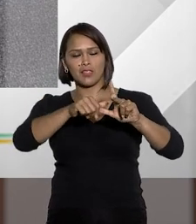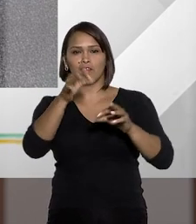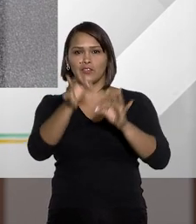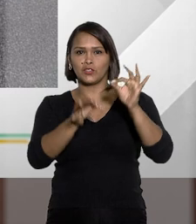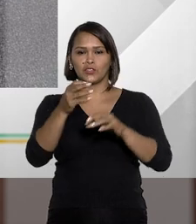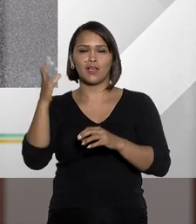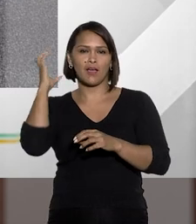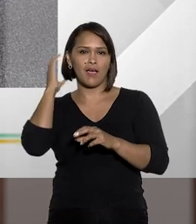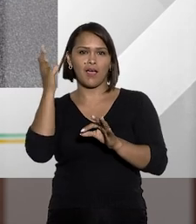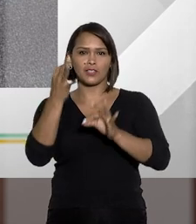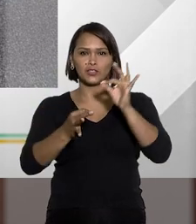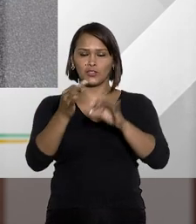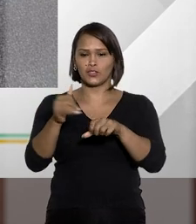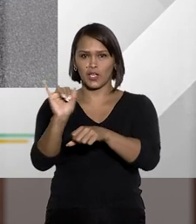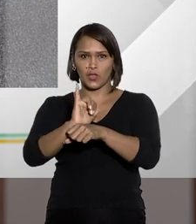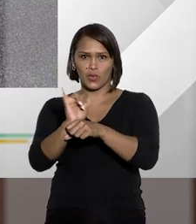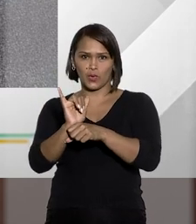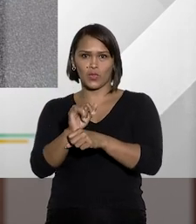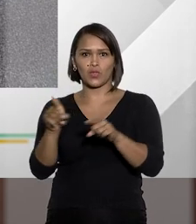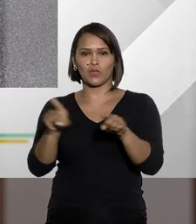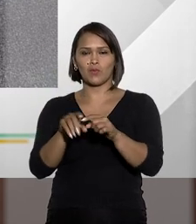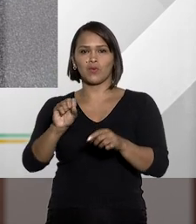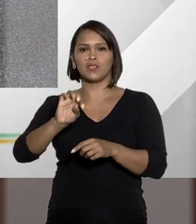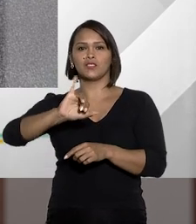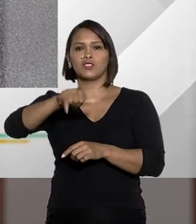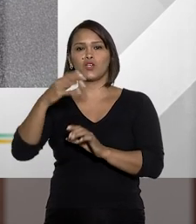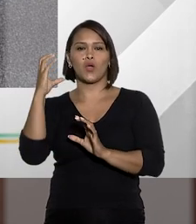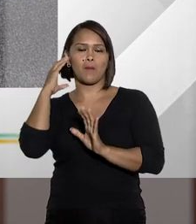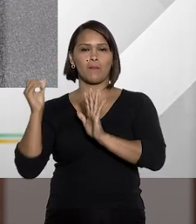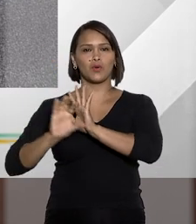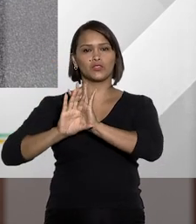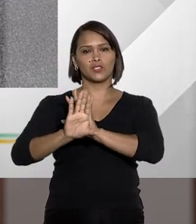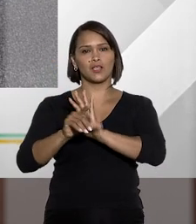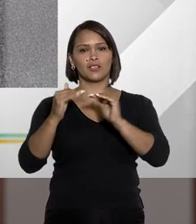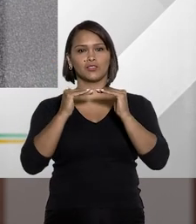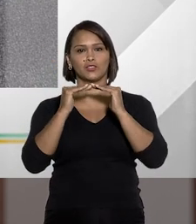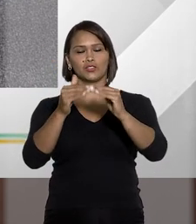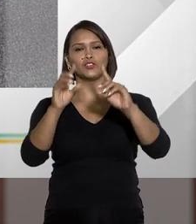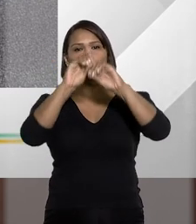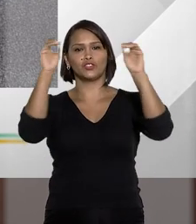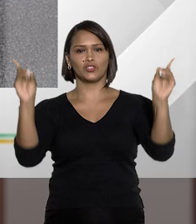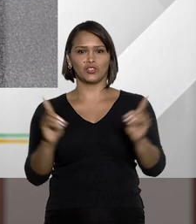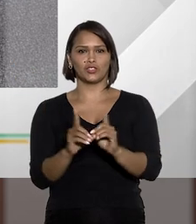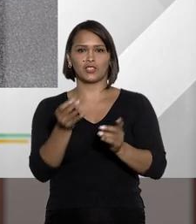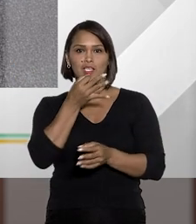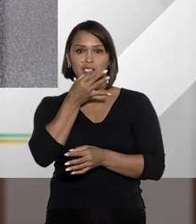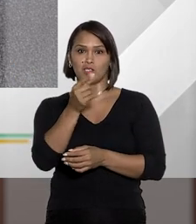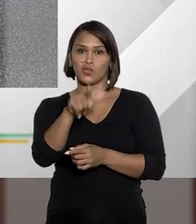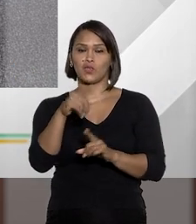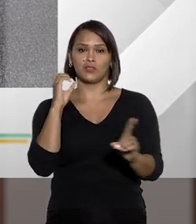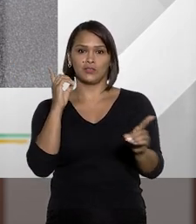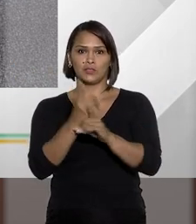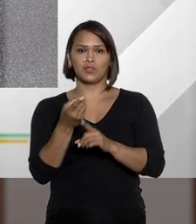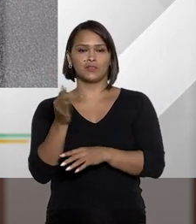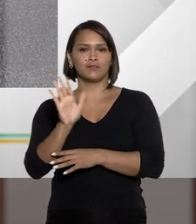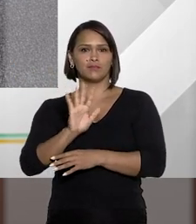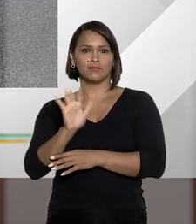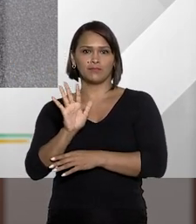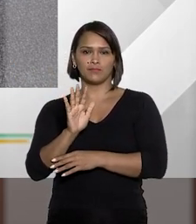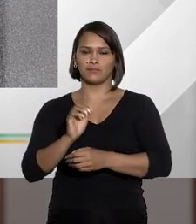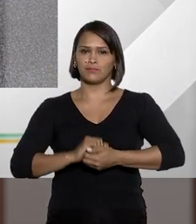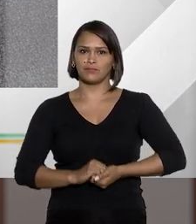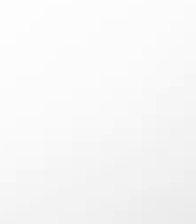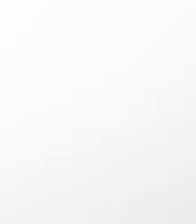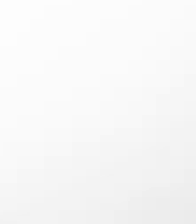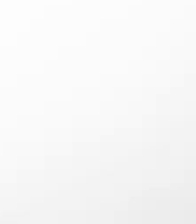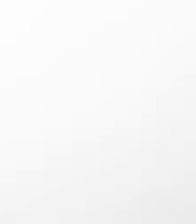Justiça, da Rádio Justiça, no canal do STJ no YouTube e em podcast nas plataformas digitais de sua preferência. A gente se encontra. Tchau,